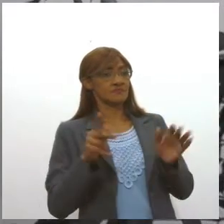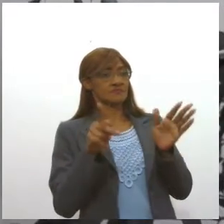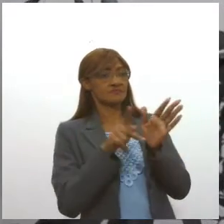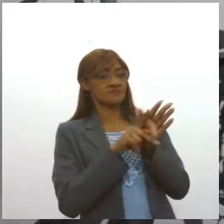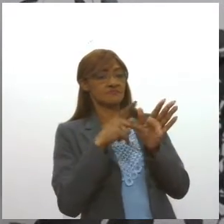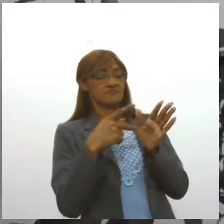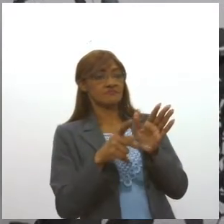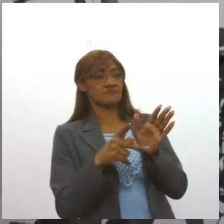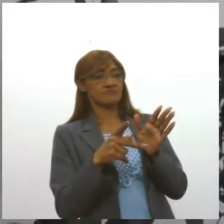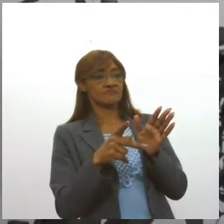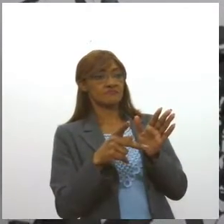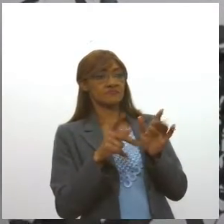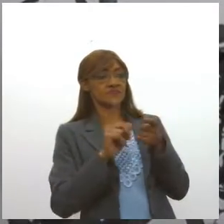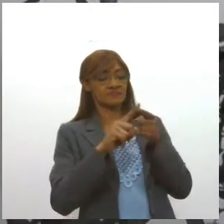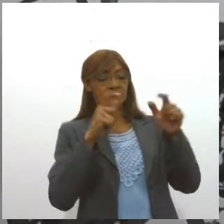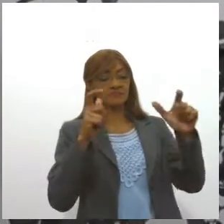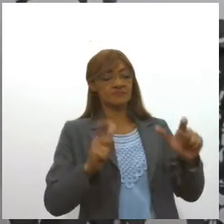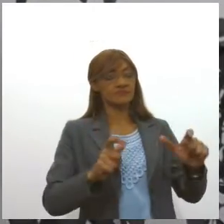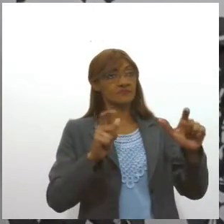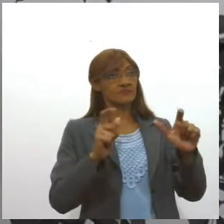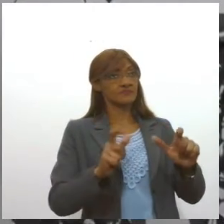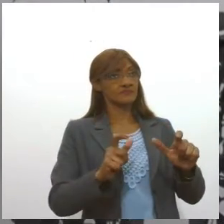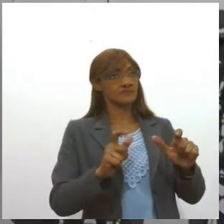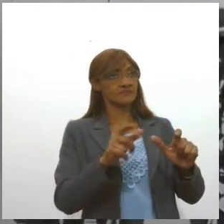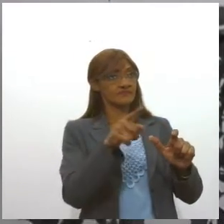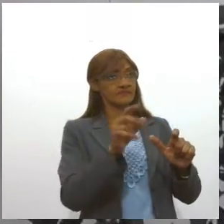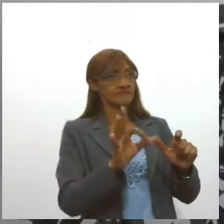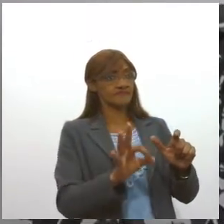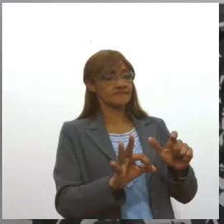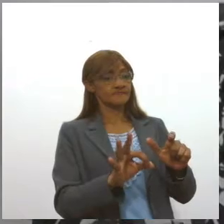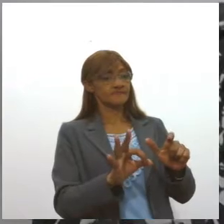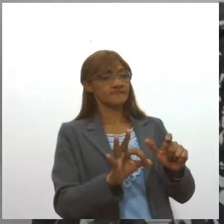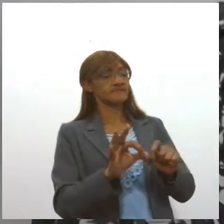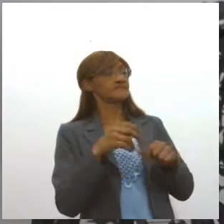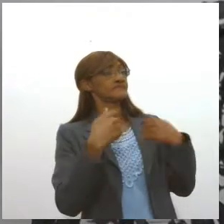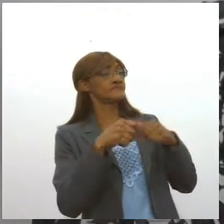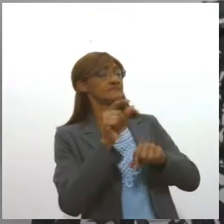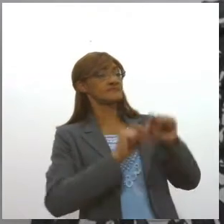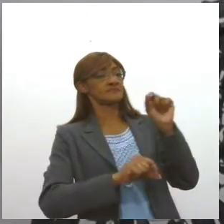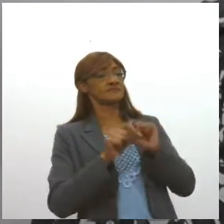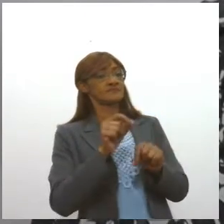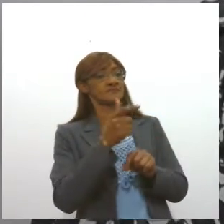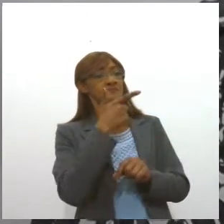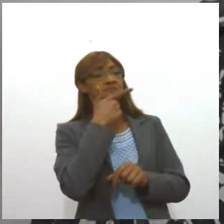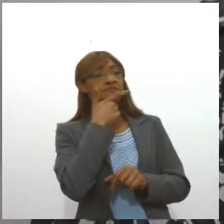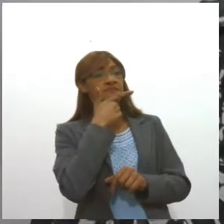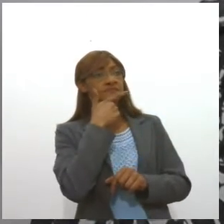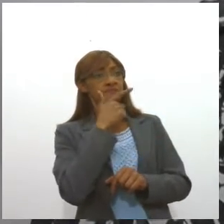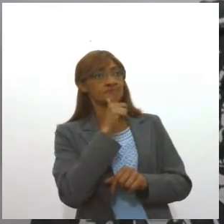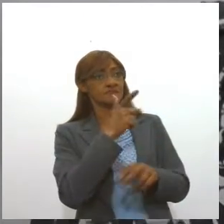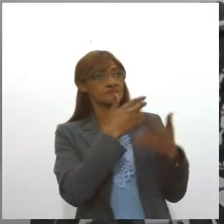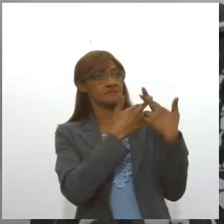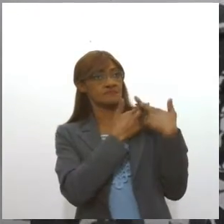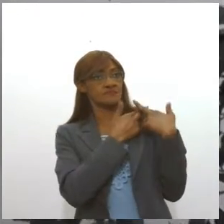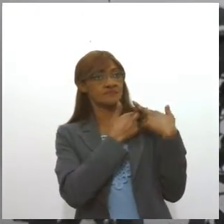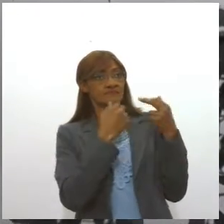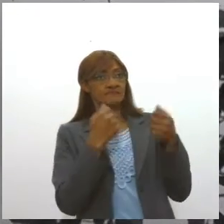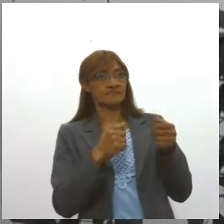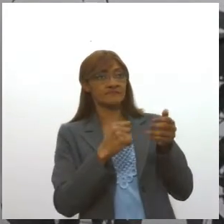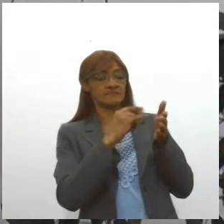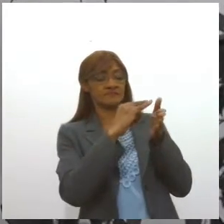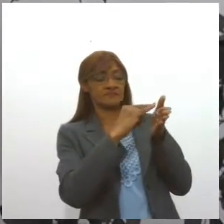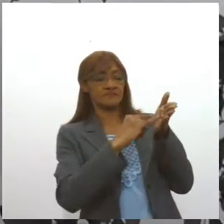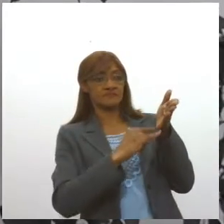e uma licença ambiental. Então é necessário fazer o quê? Esses queijeiros têm que providenciar uma planta